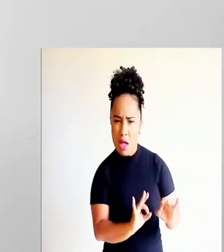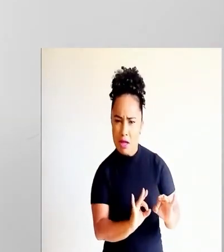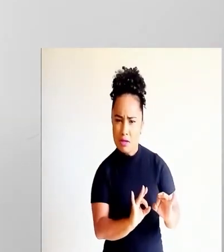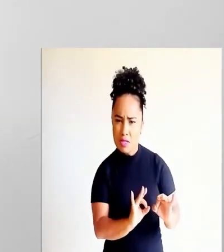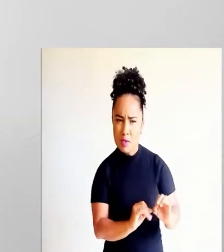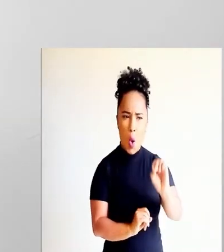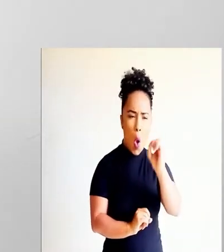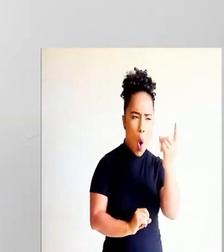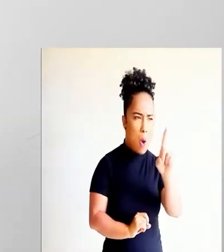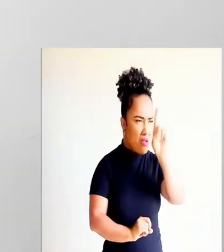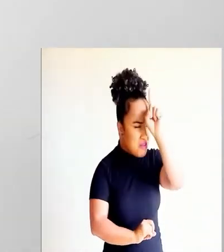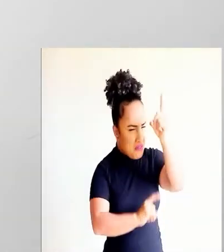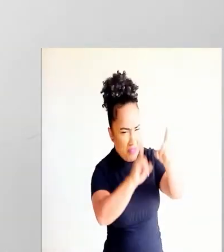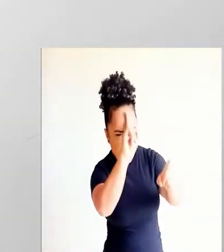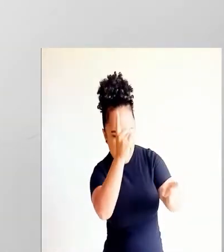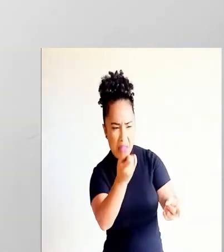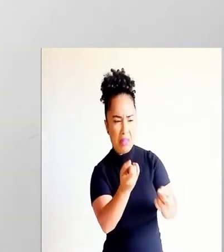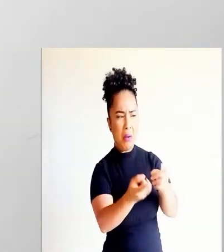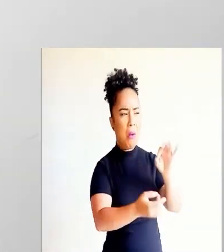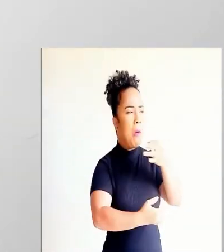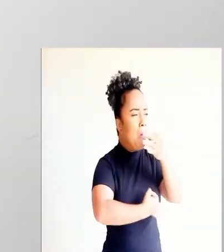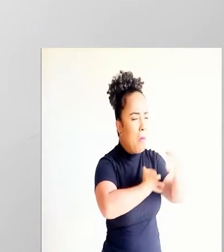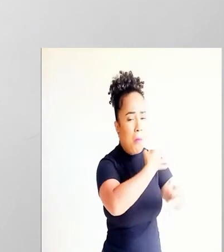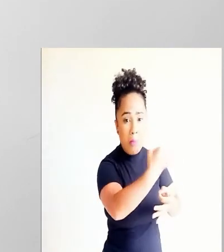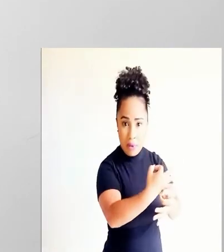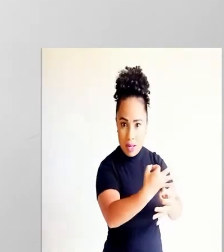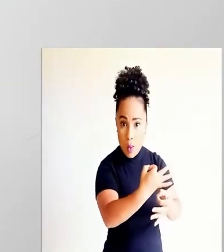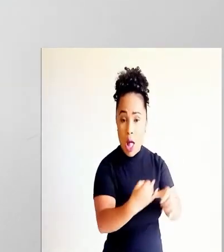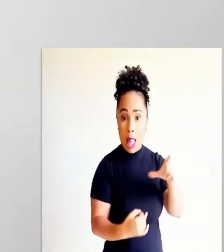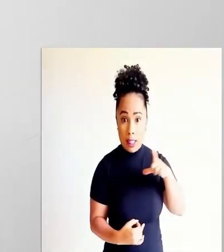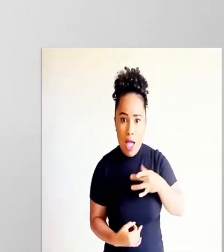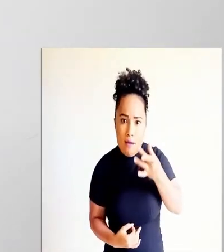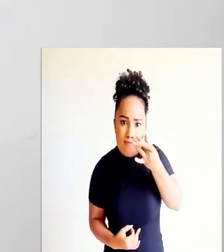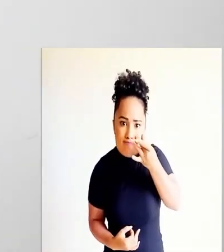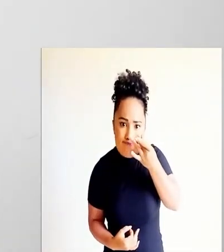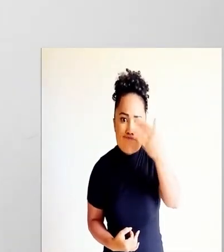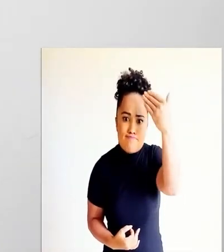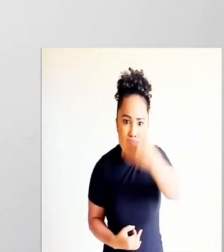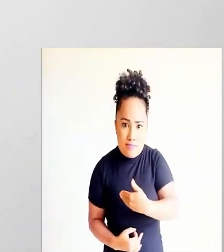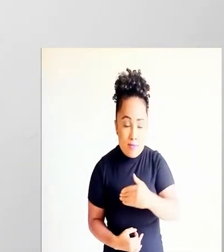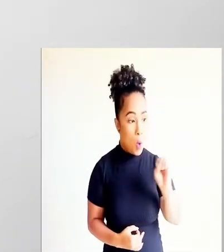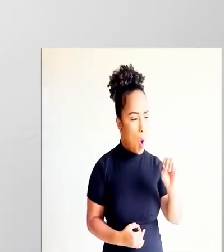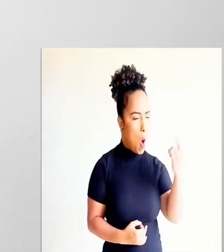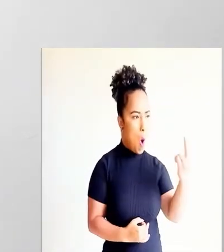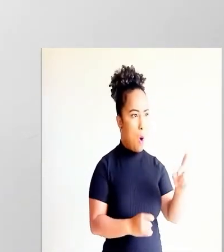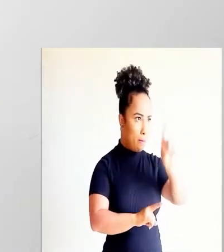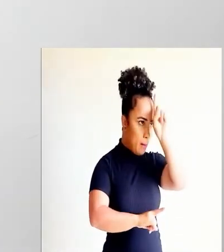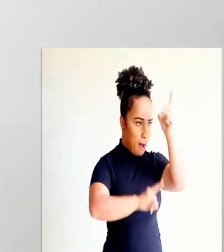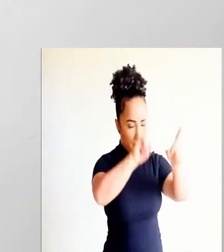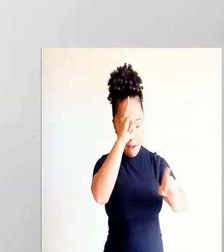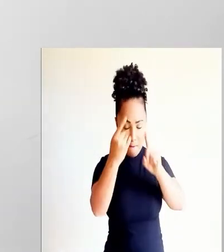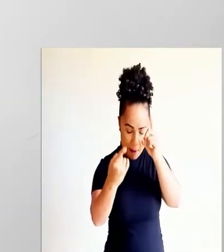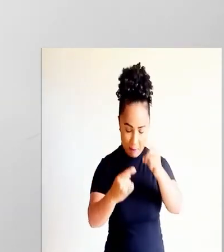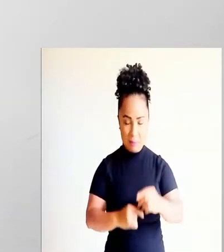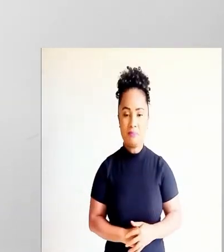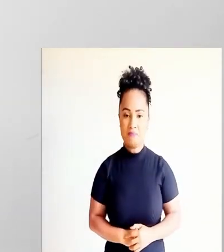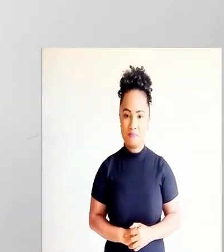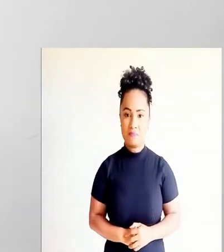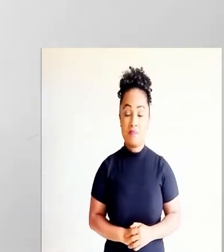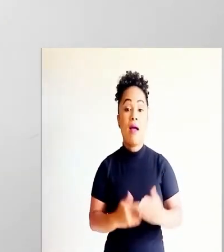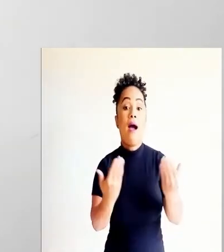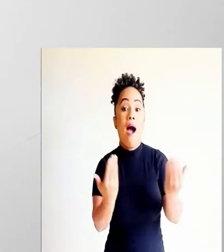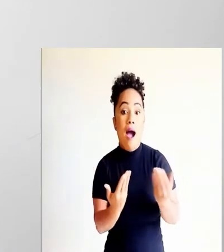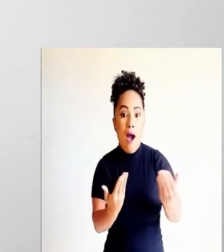aconteceu mesmo? Ou alguém falou ou inventou? É real ou é uma ideia de alguém? Certo?